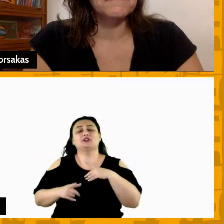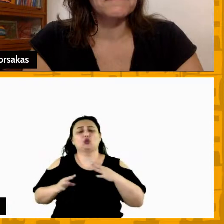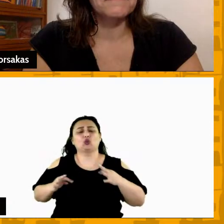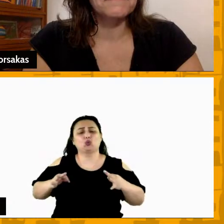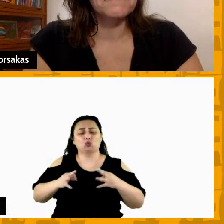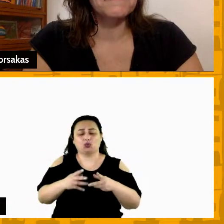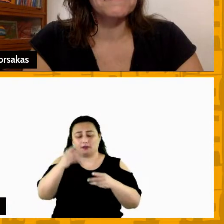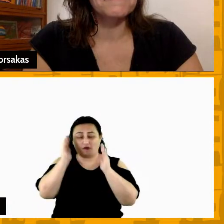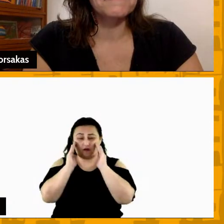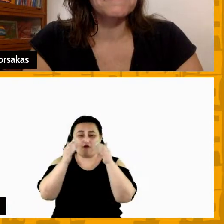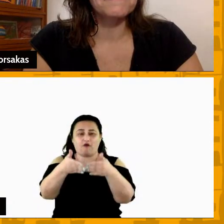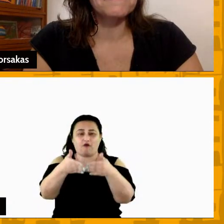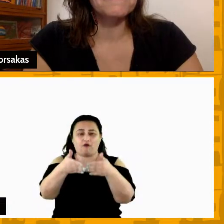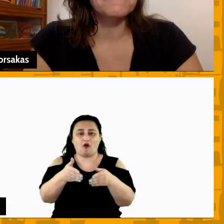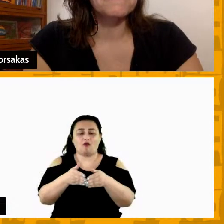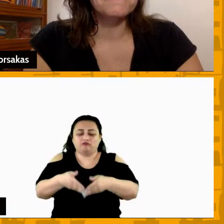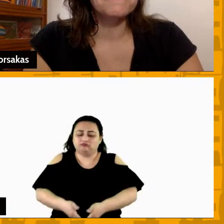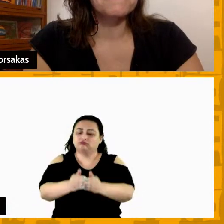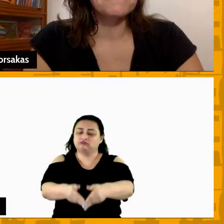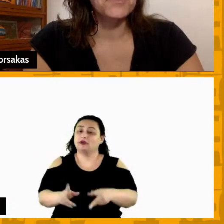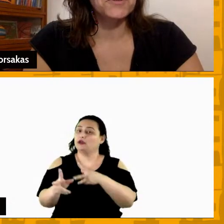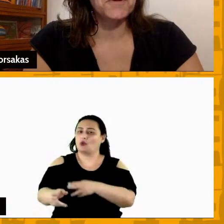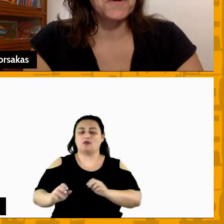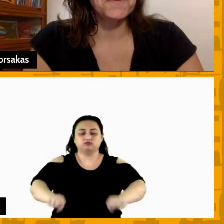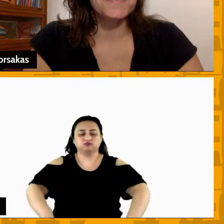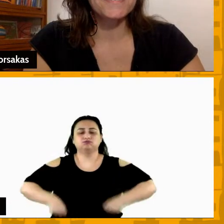mundo junto no mesmo barco e remando para o mesmo lado